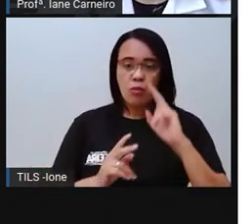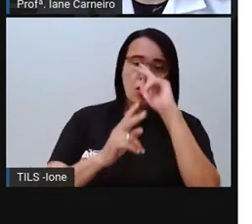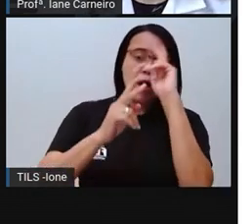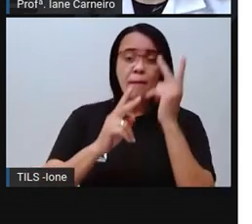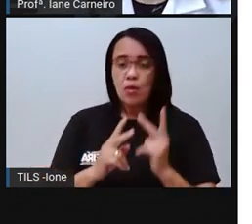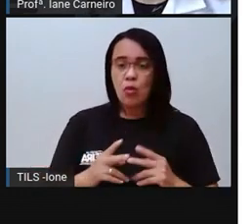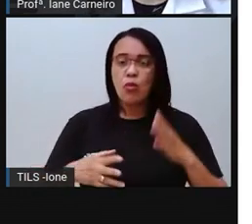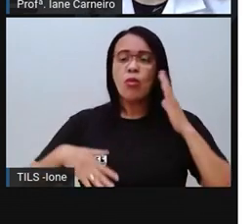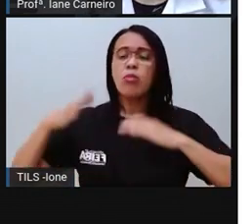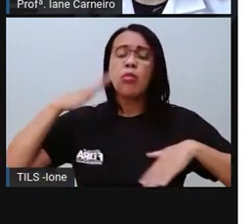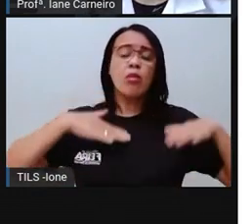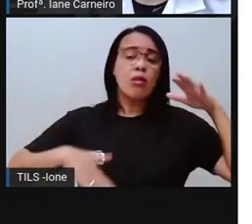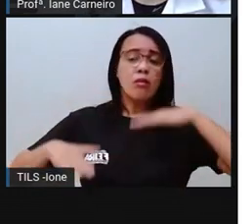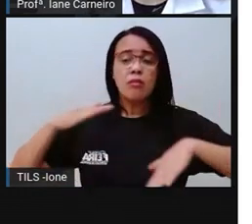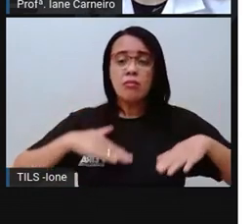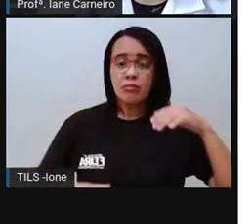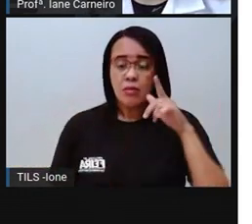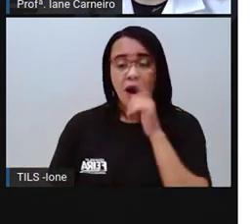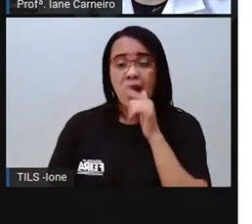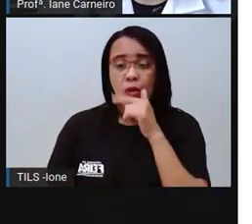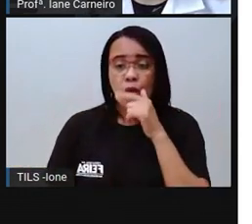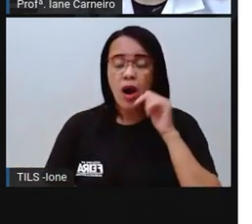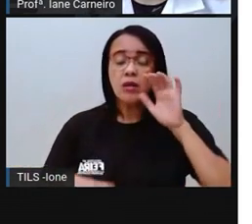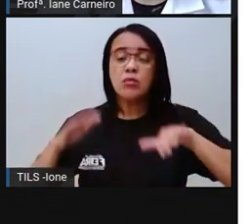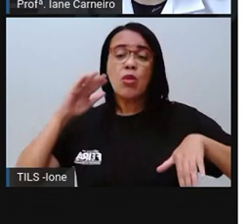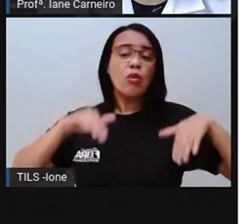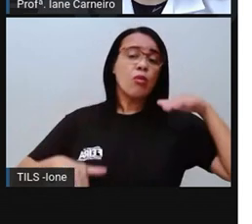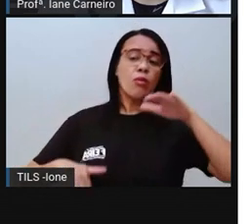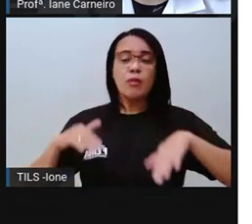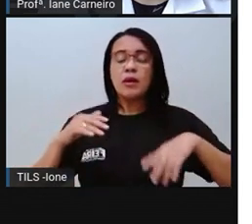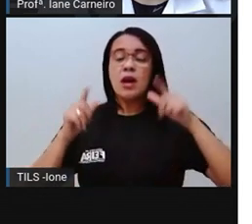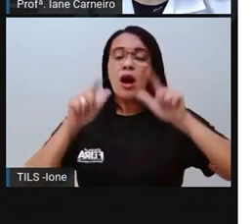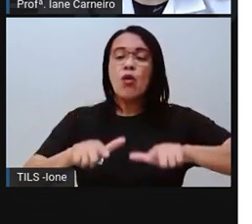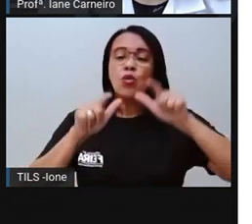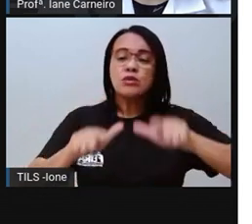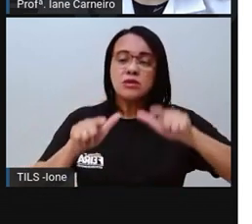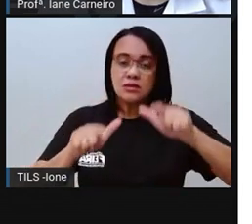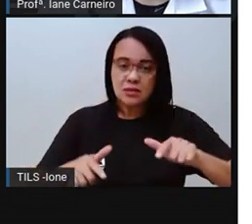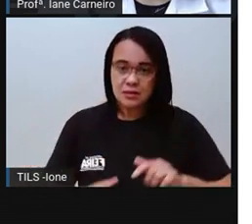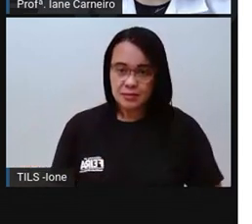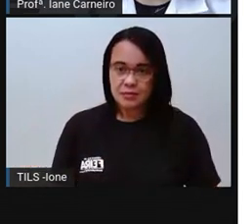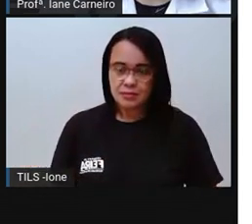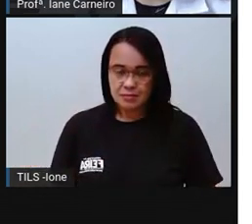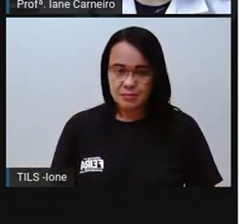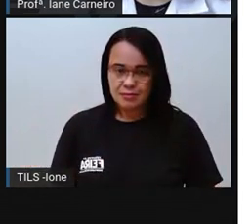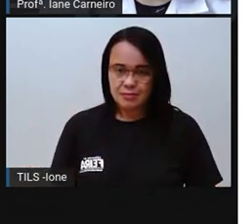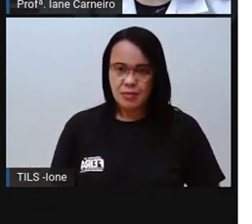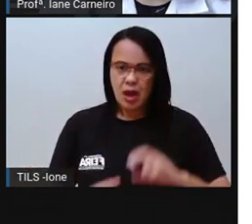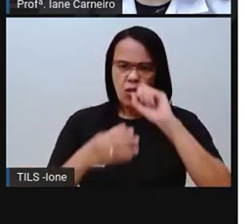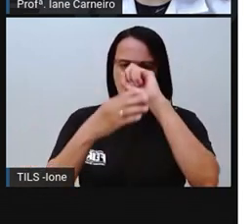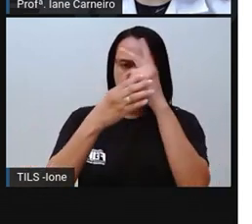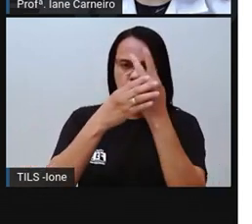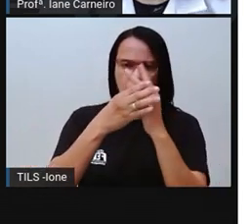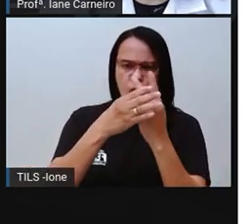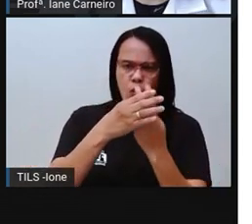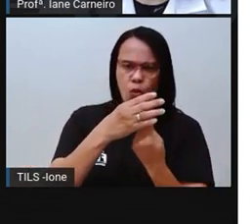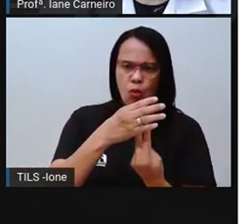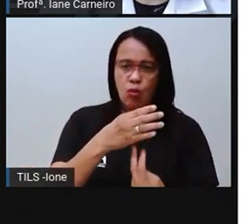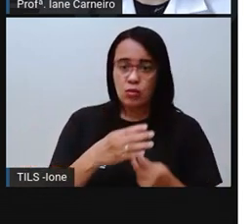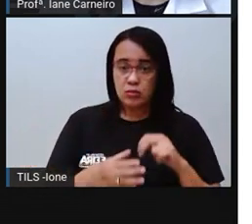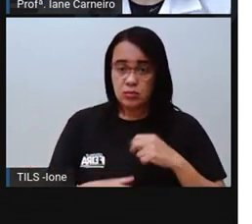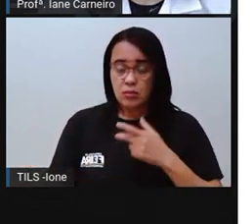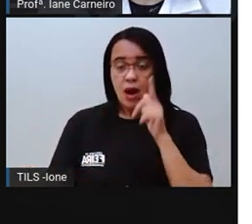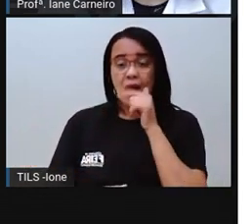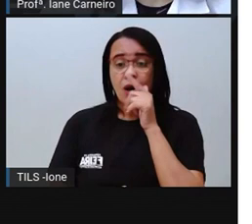É nessa? Está na cozinha, né? Essa está parecendo na sala. Essa, ó, está